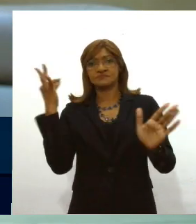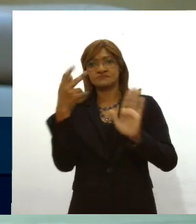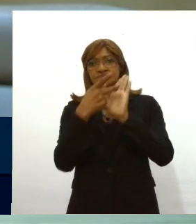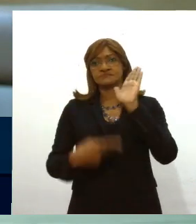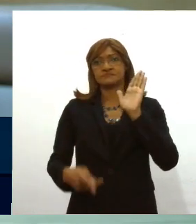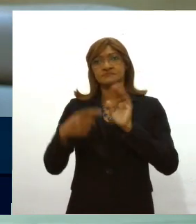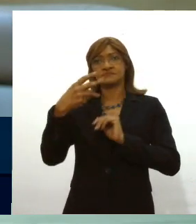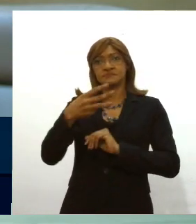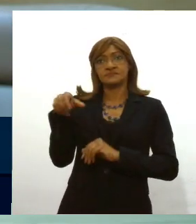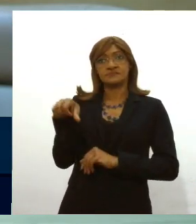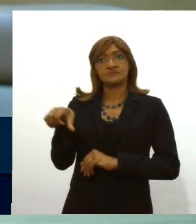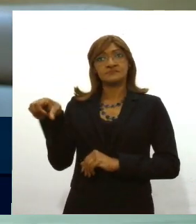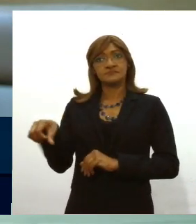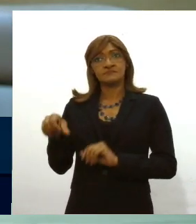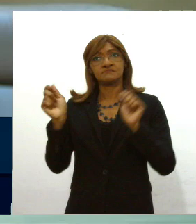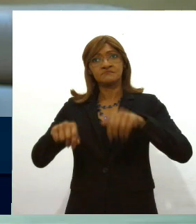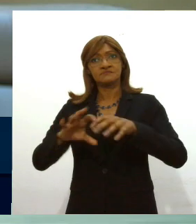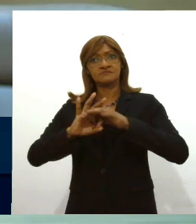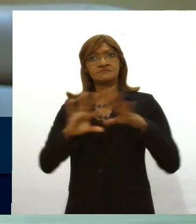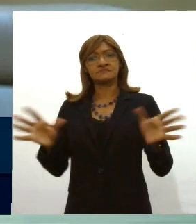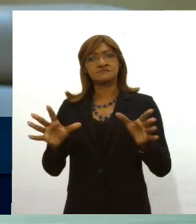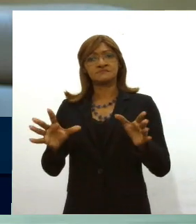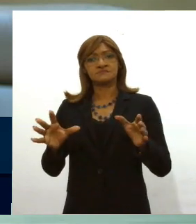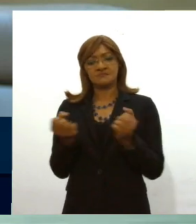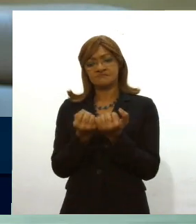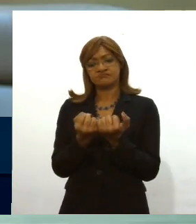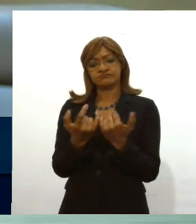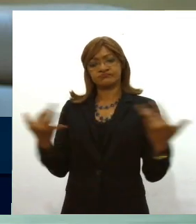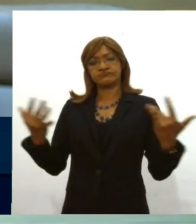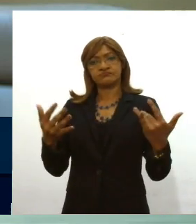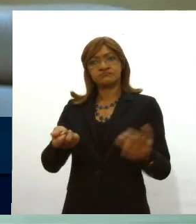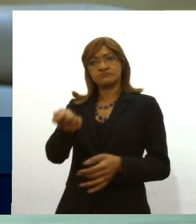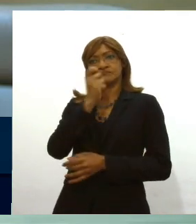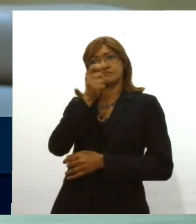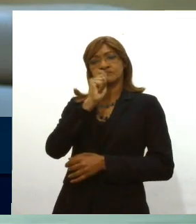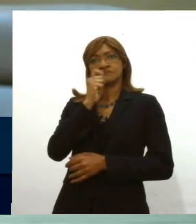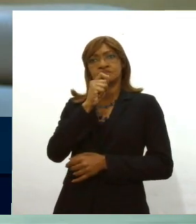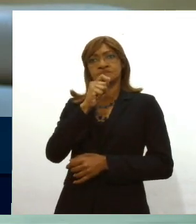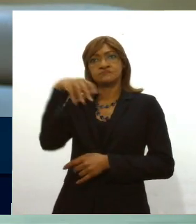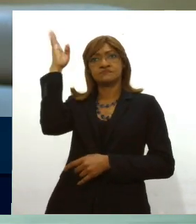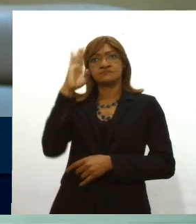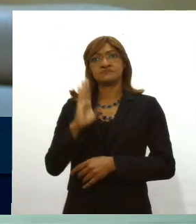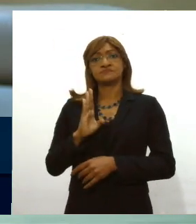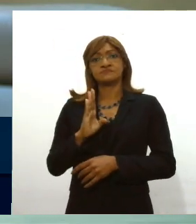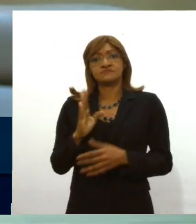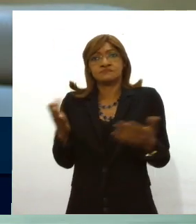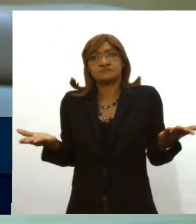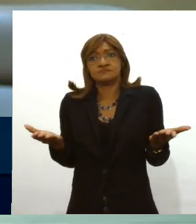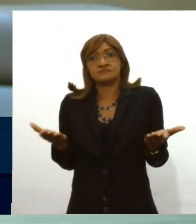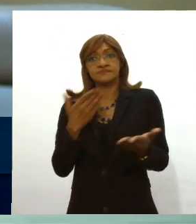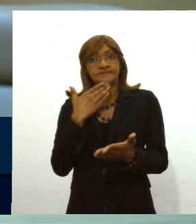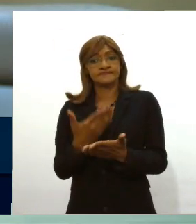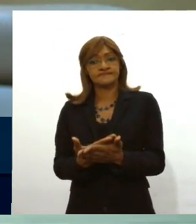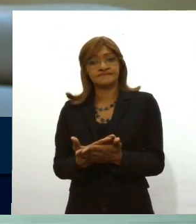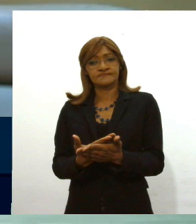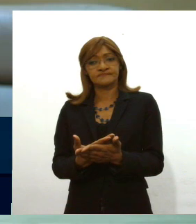399 que libera o plantio de maconha em terras brasileiras. É incrível.